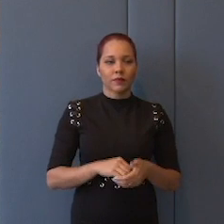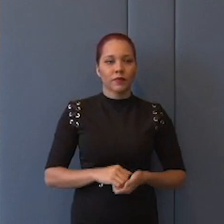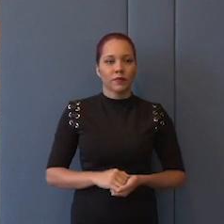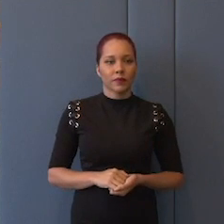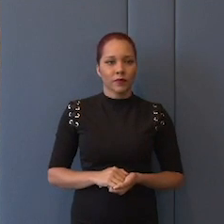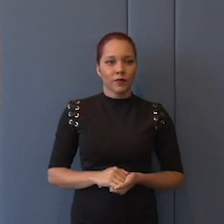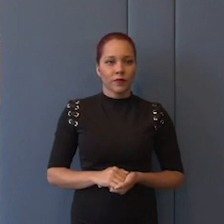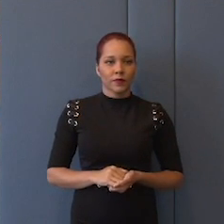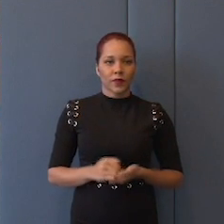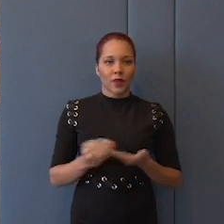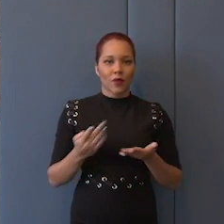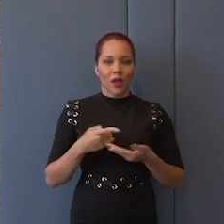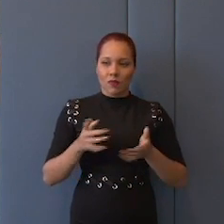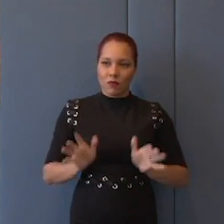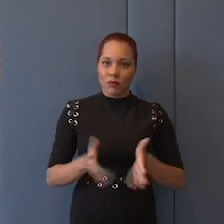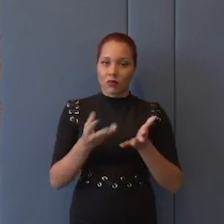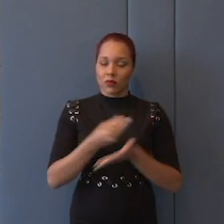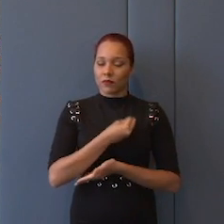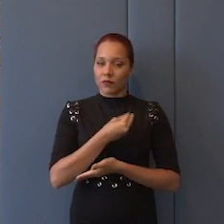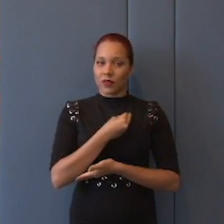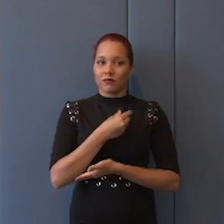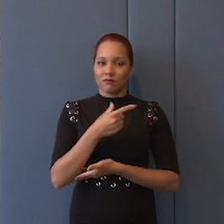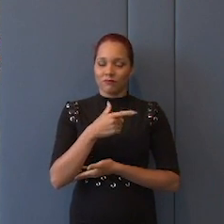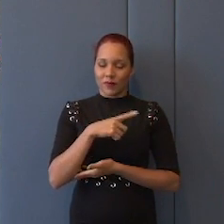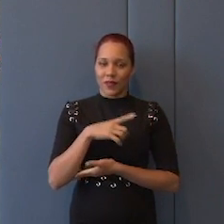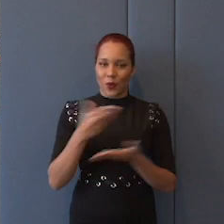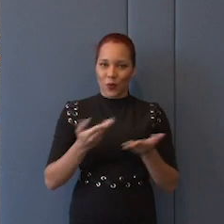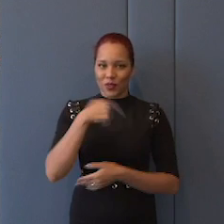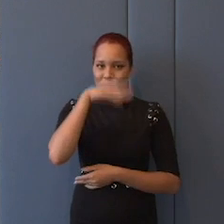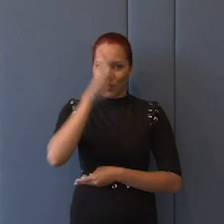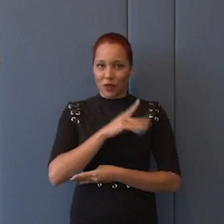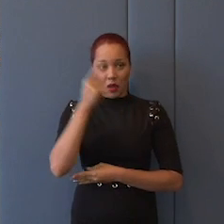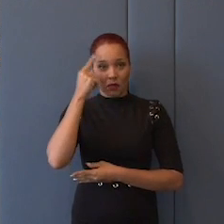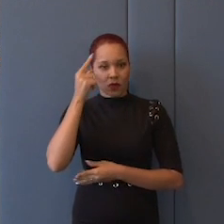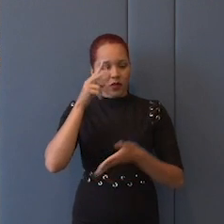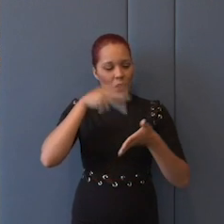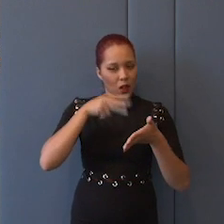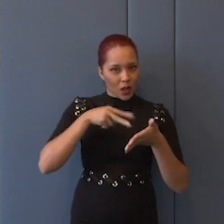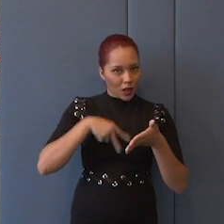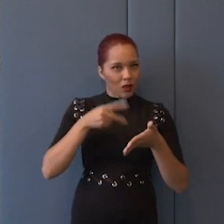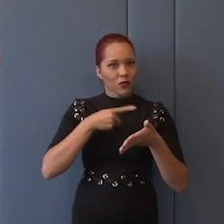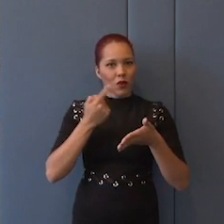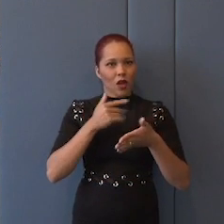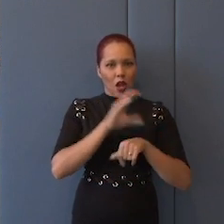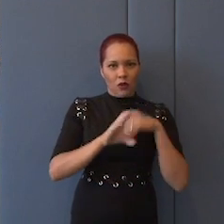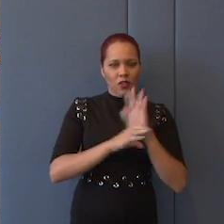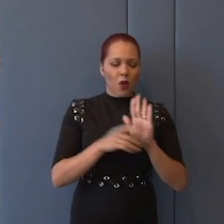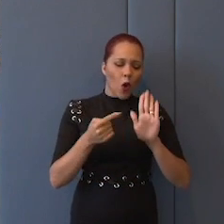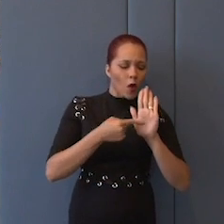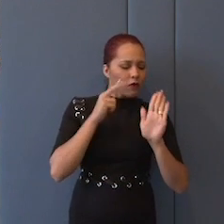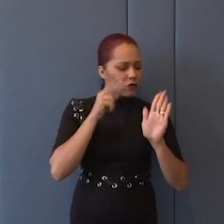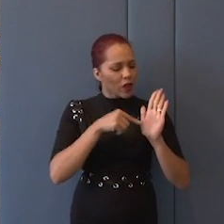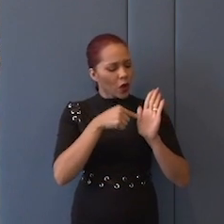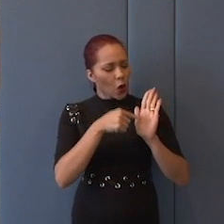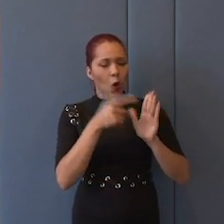Então, é um impulso muito vivo que a gente está tendo hoje no Brasil. E as pessoas estão realmente lendo justamente a Constituição, falando, ah, vem cá, onde é que diz isso, onde é que diz